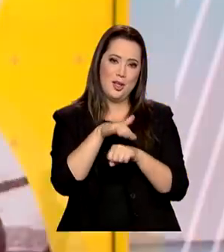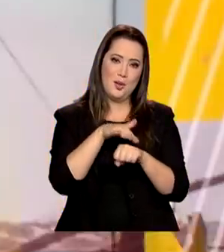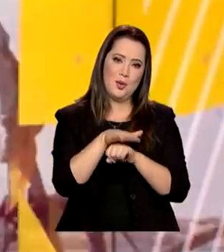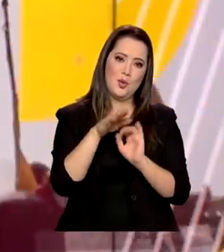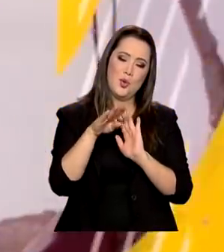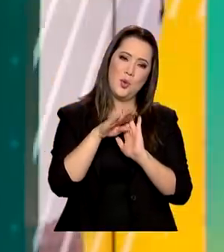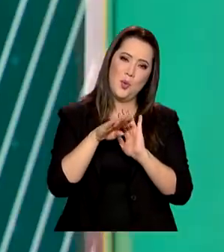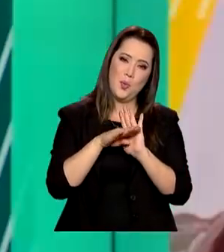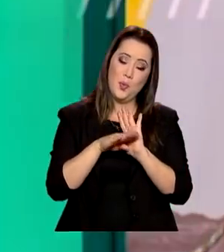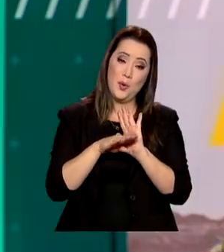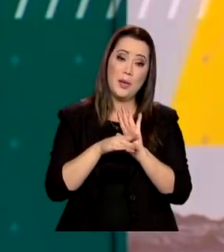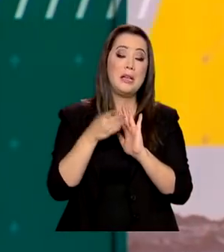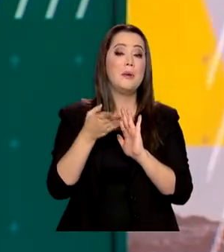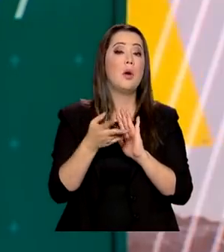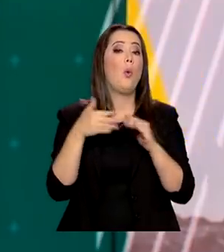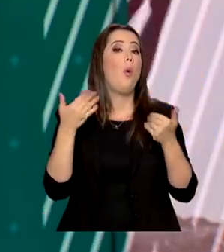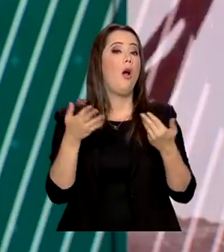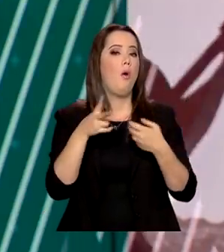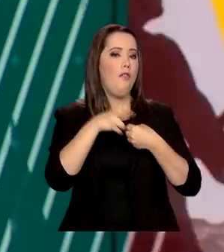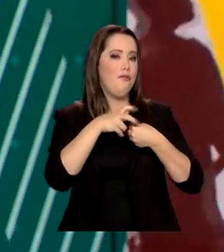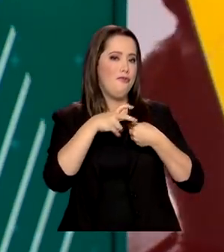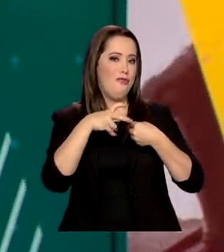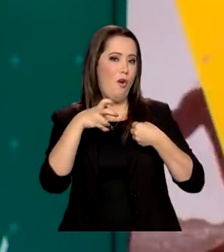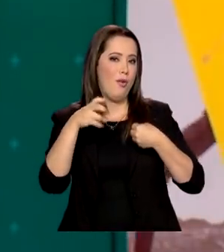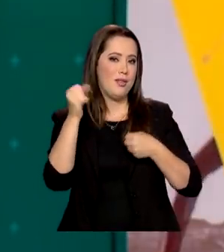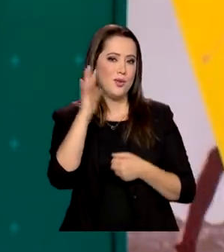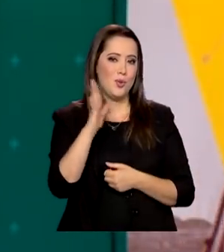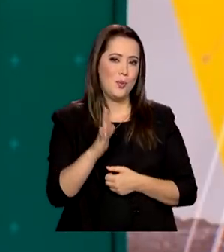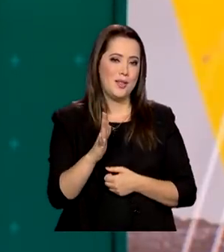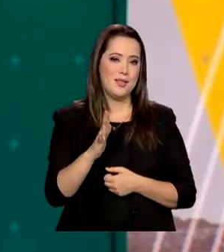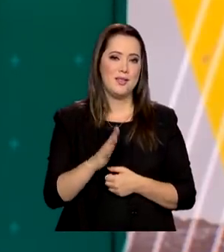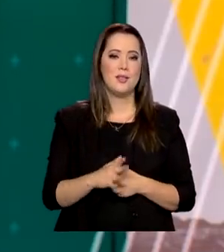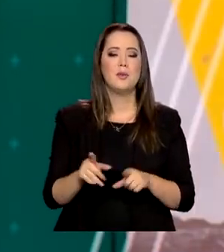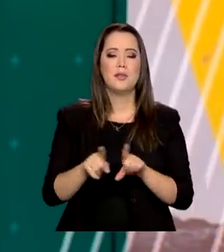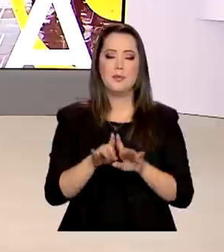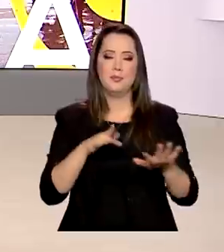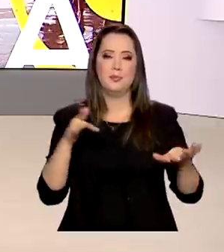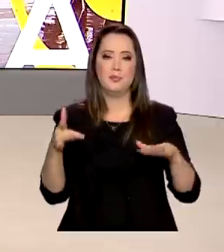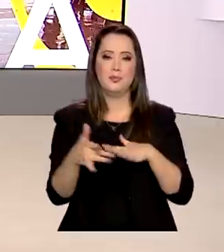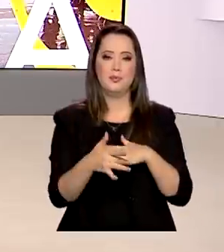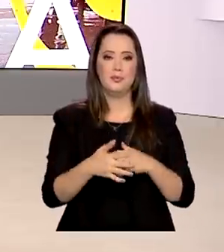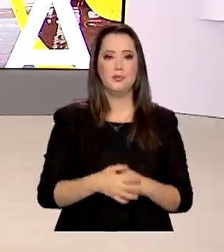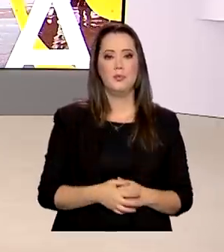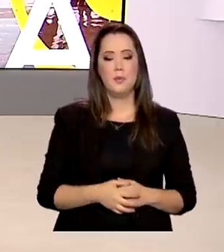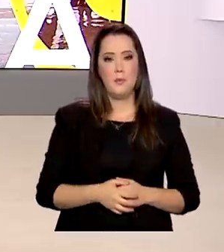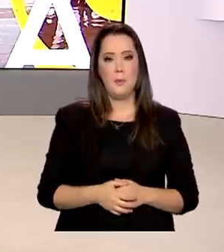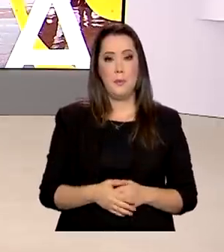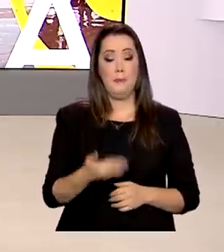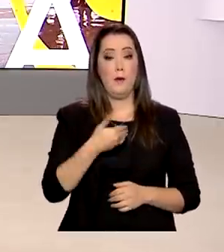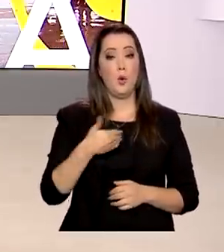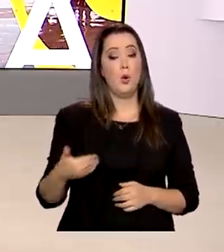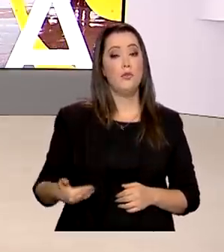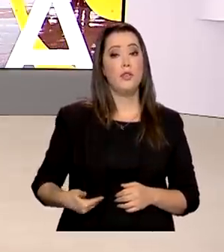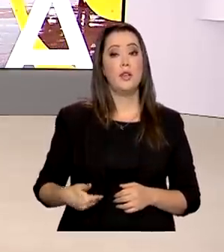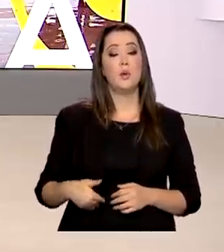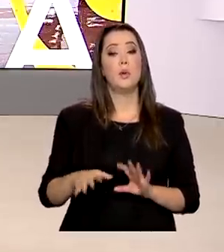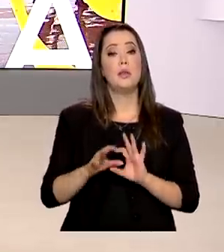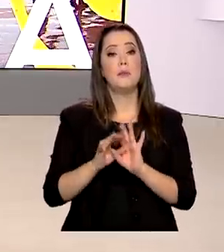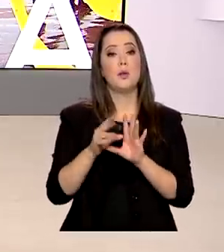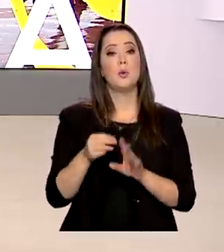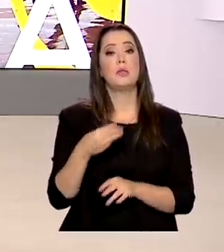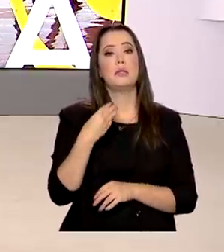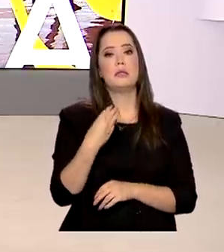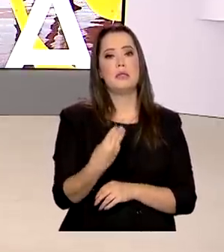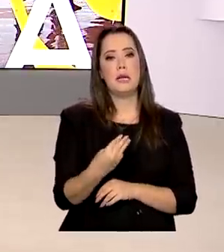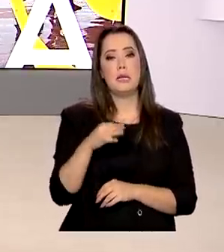no programa de rádio A Voz do Brasil e também nas nossas redes sociais. O governo liberou 3 bilhões